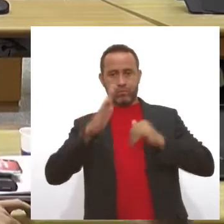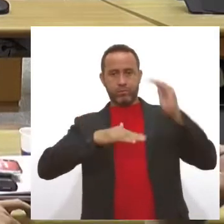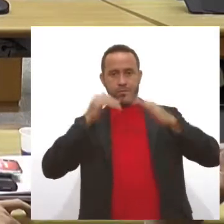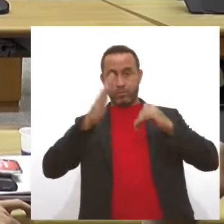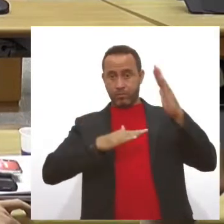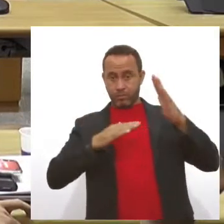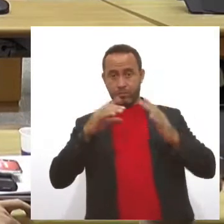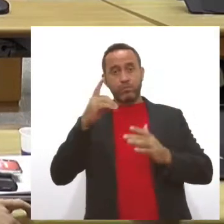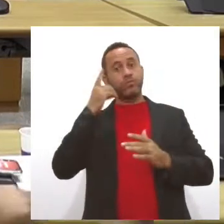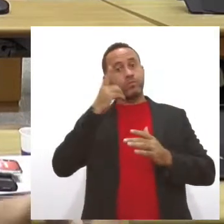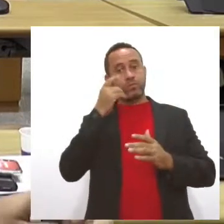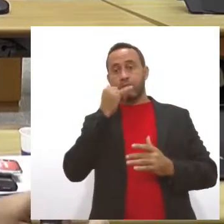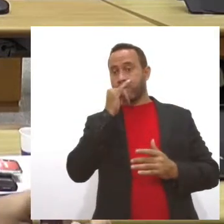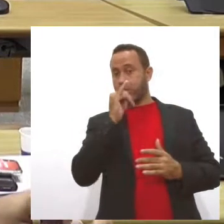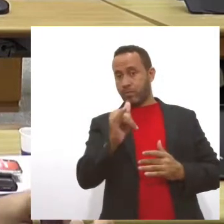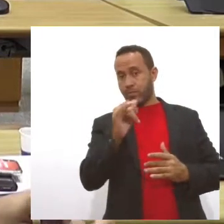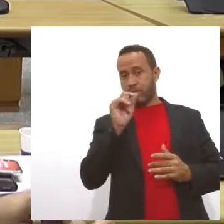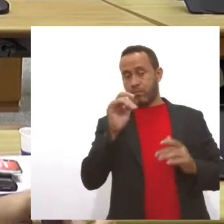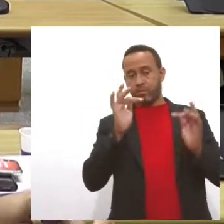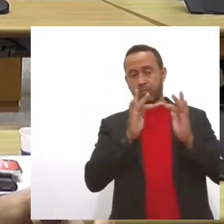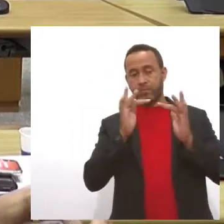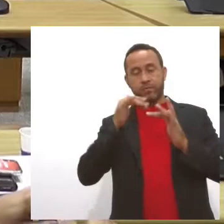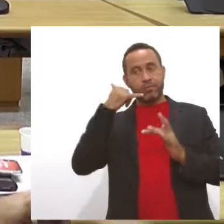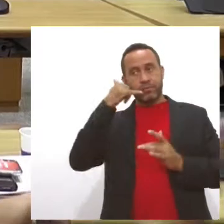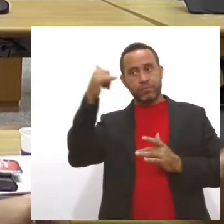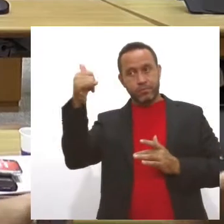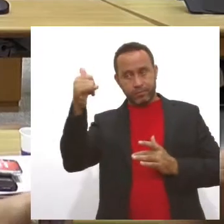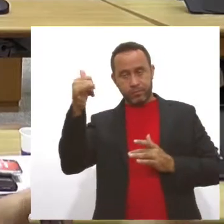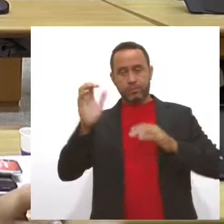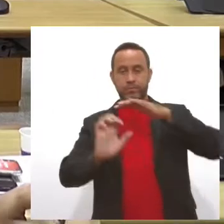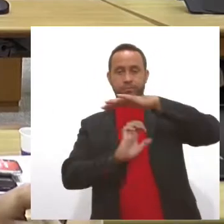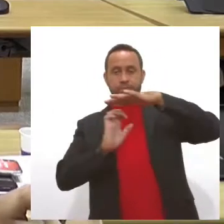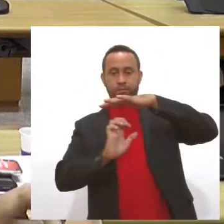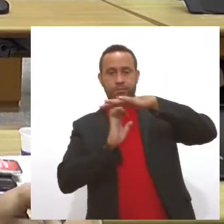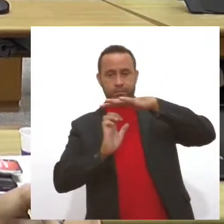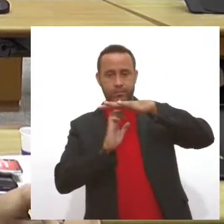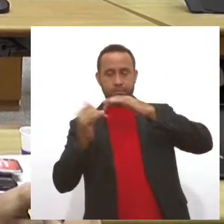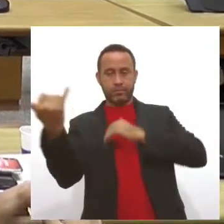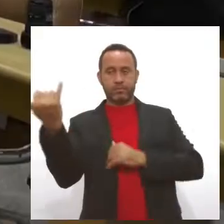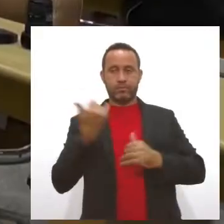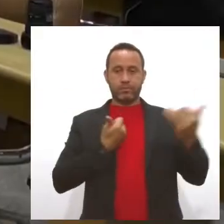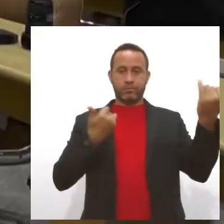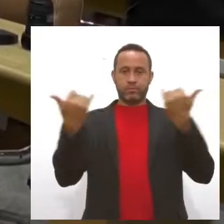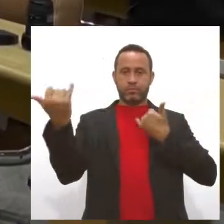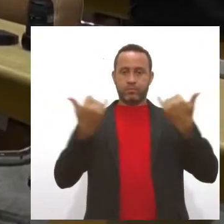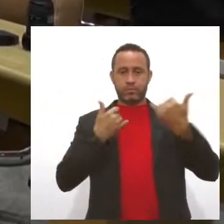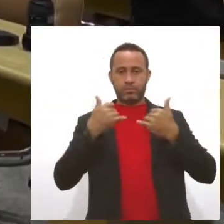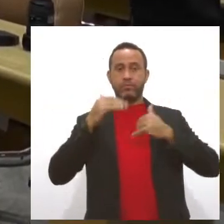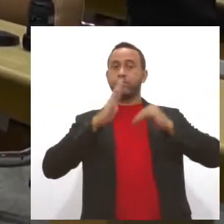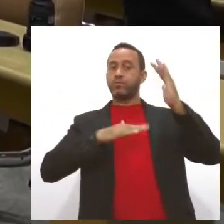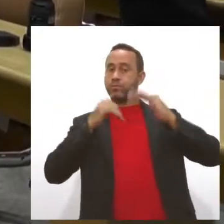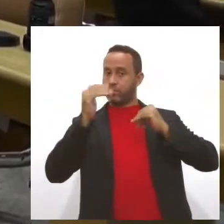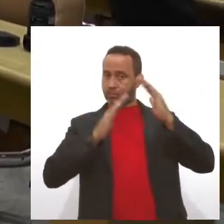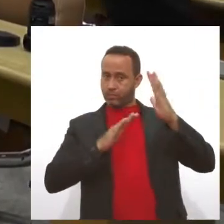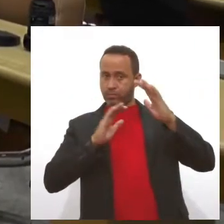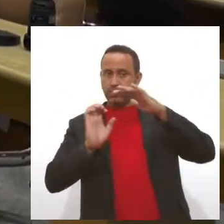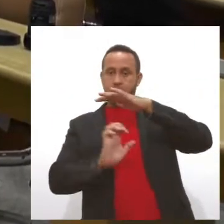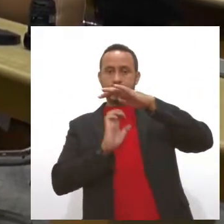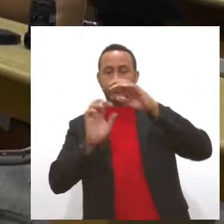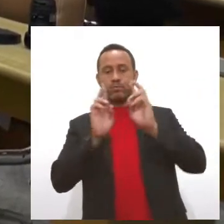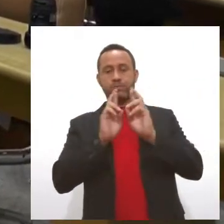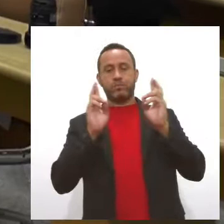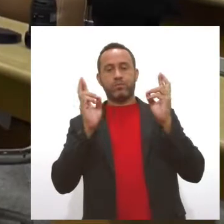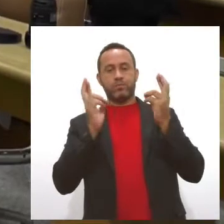O deputado disse que entrou em contato com a direção da Unigel e foi informado que os trabalhadores e a empresa se reuniram.